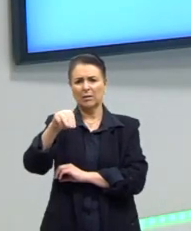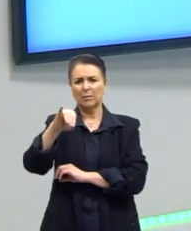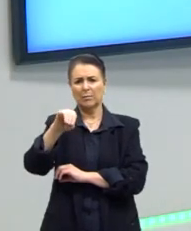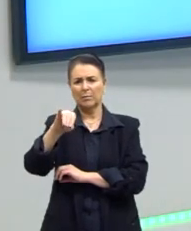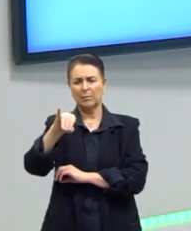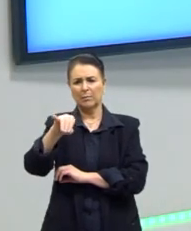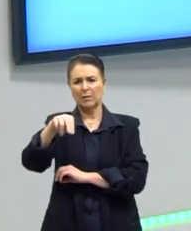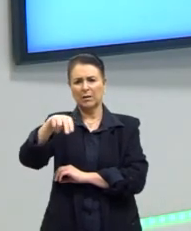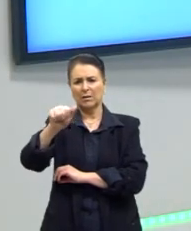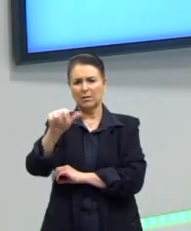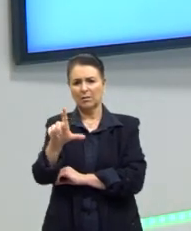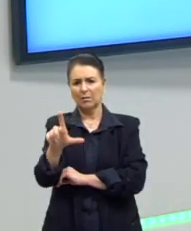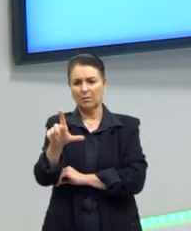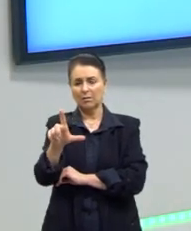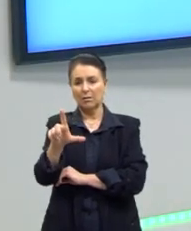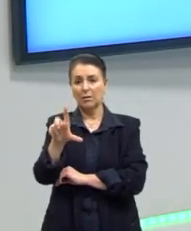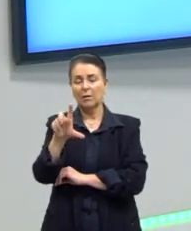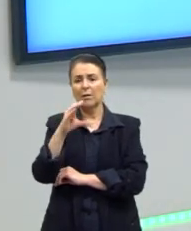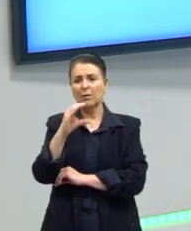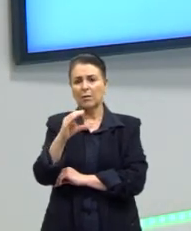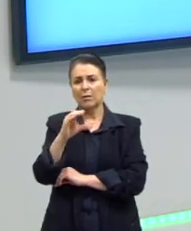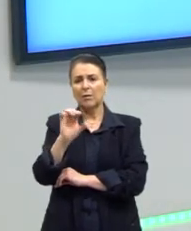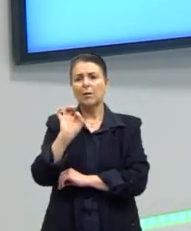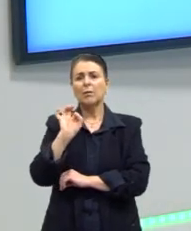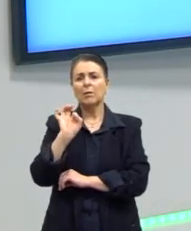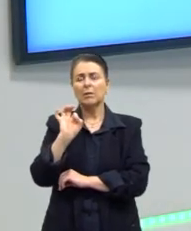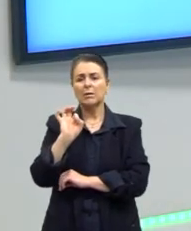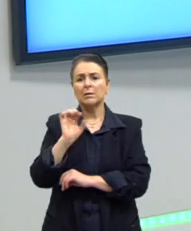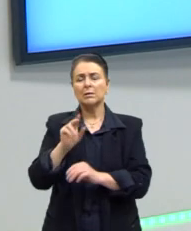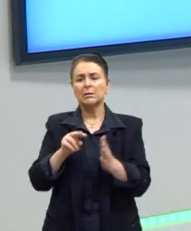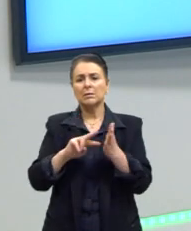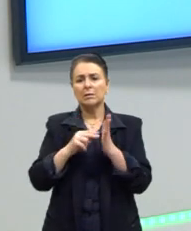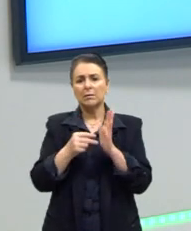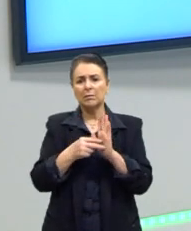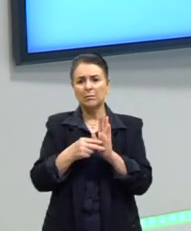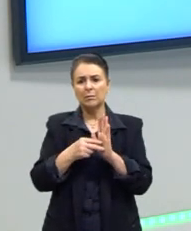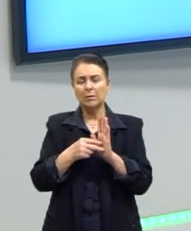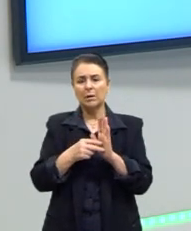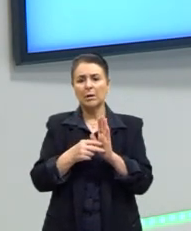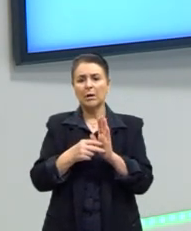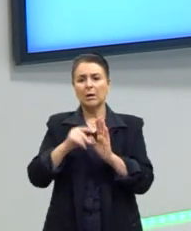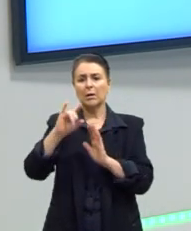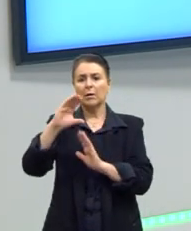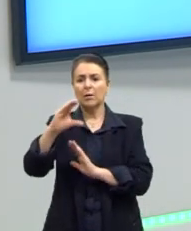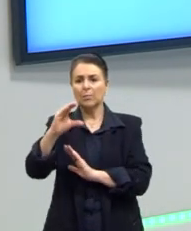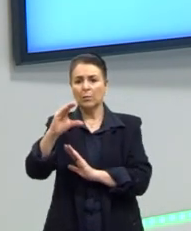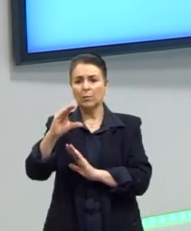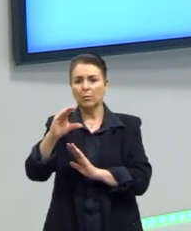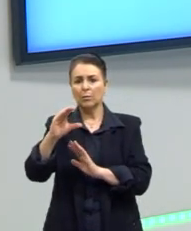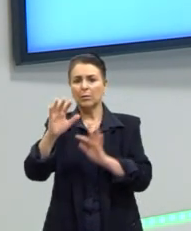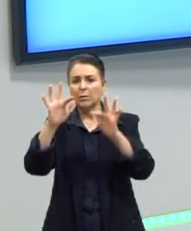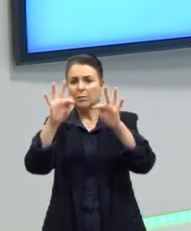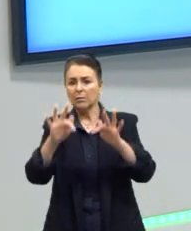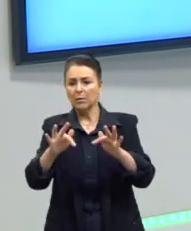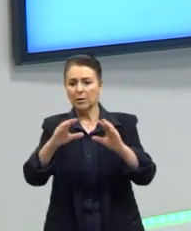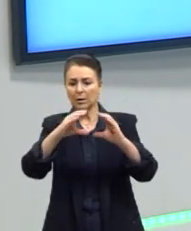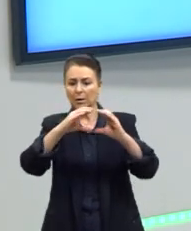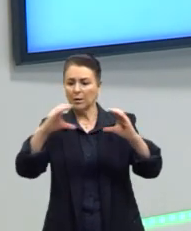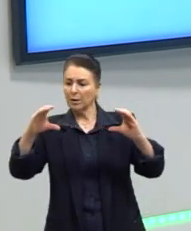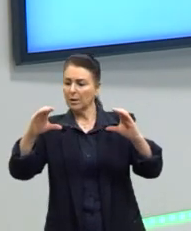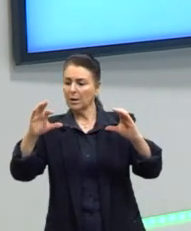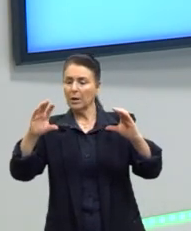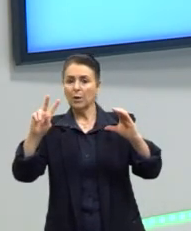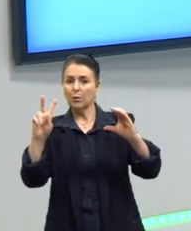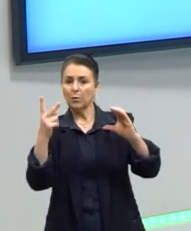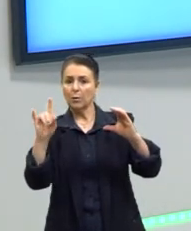ainda com vocês. Carbono terminal é exatamente o que está dizendo o nome, né? É o carbono que termina a minha cadeia carbônica, o final